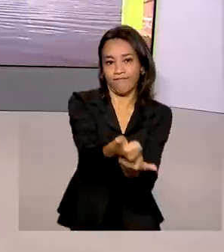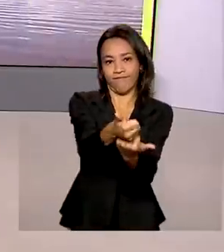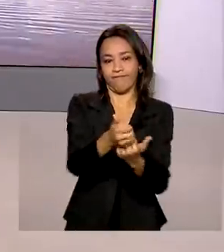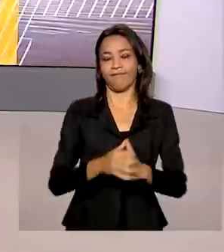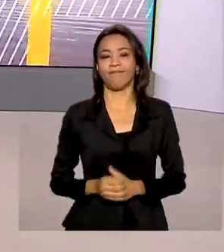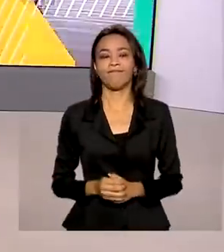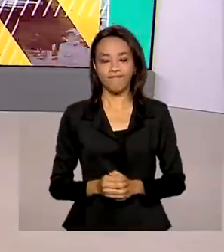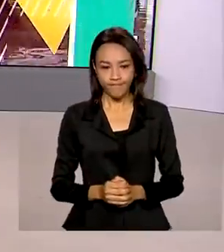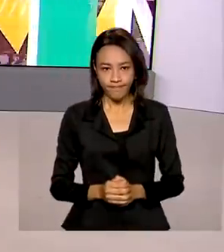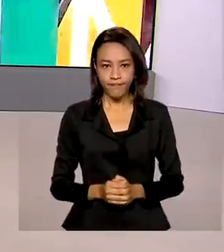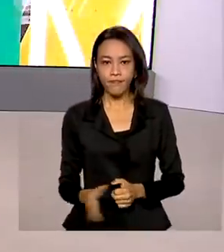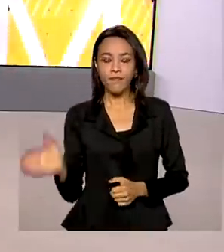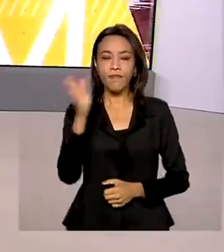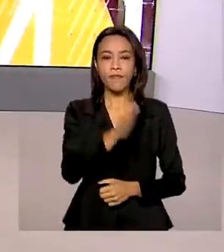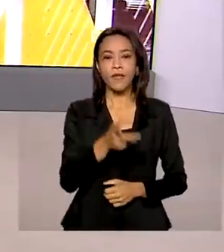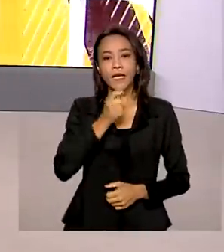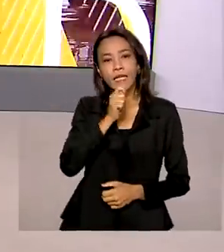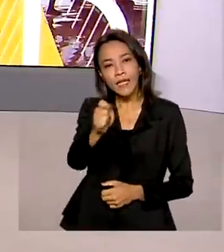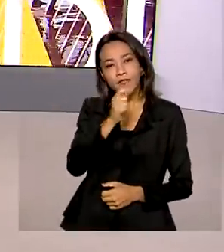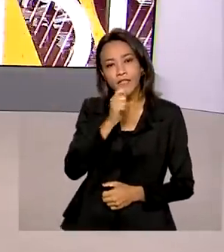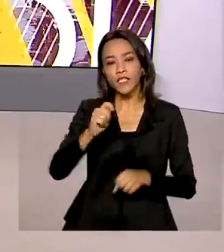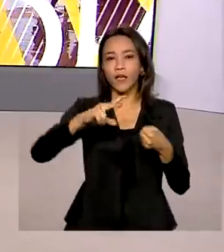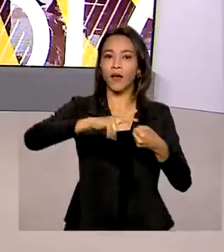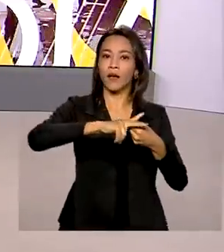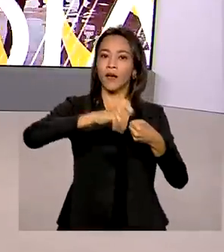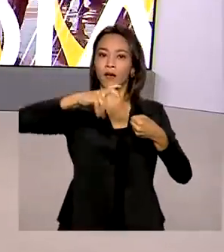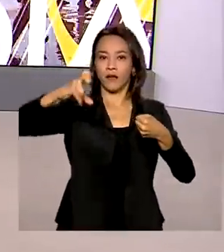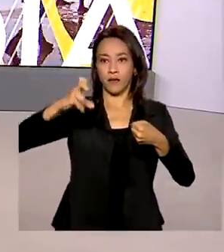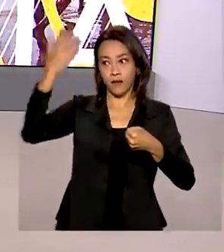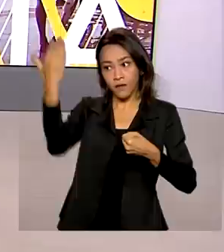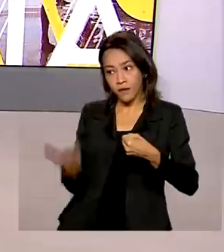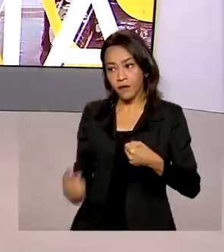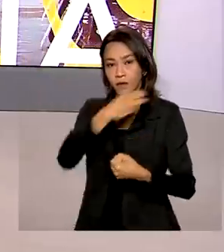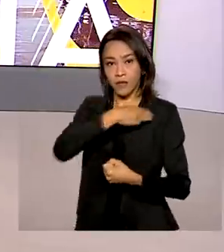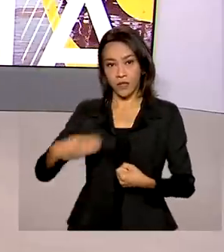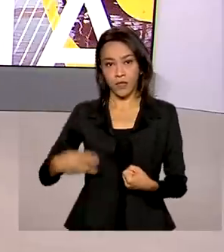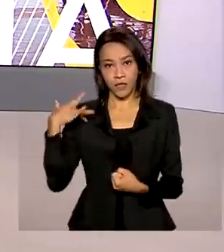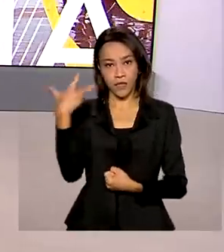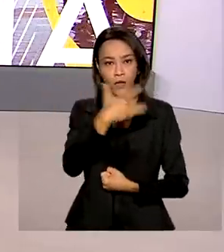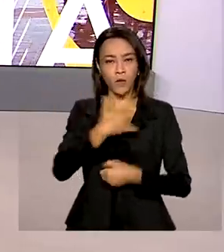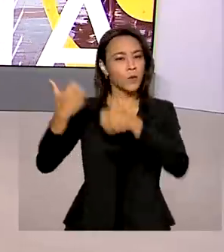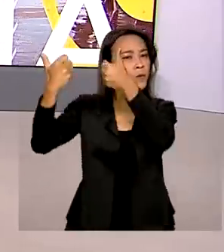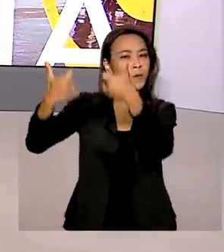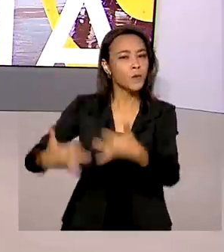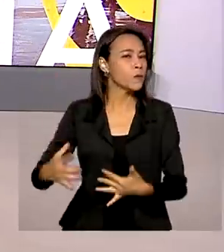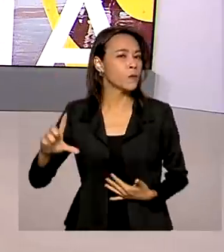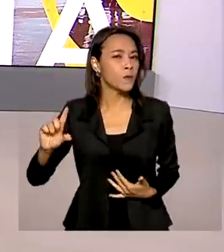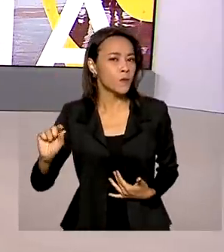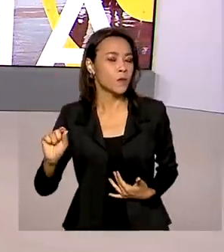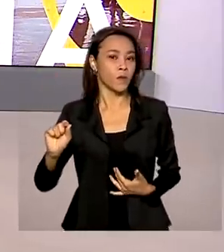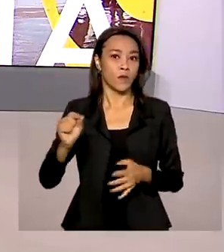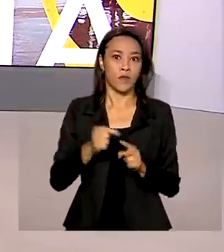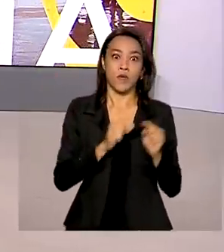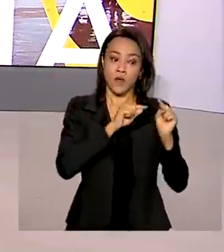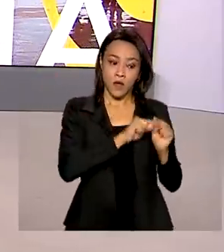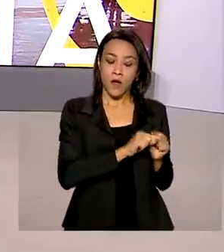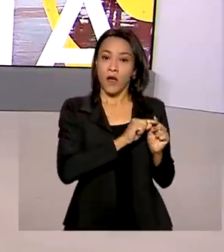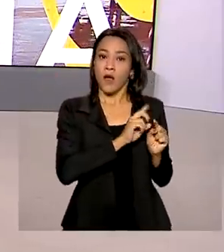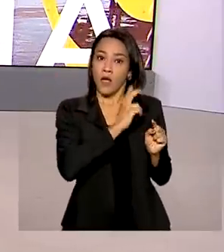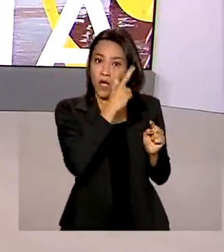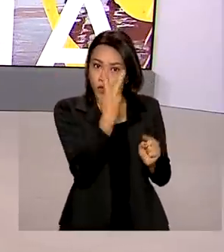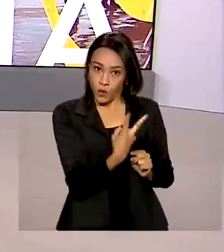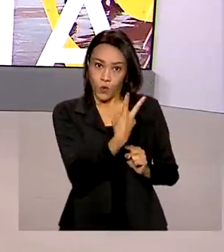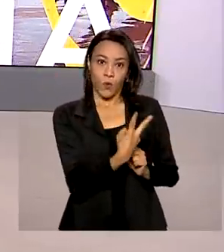Bem, em entrevista ao programa Voz do Brasil, o ministro da Saúde, Marcelo Queiroga, falou que o intervalo entre a aplicação das duas